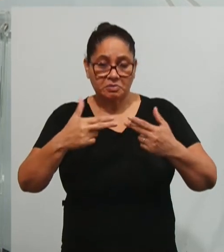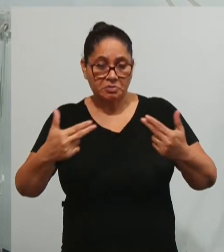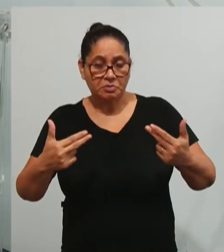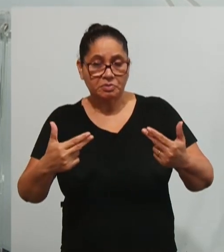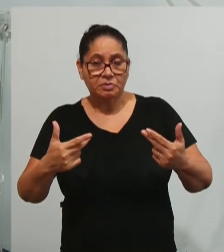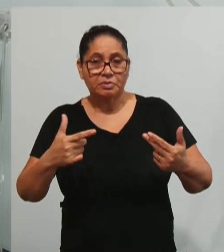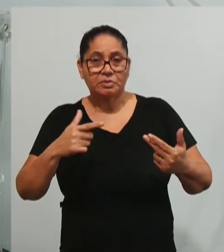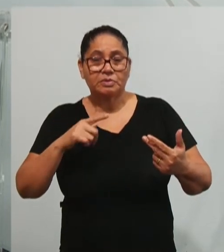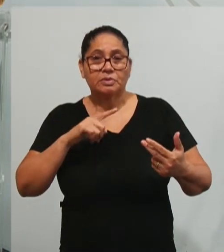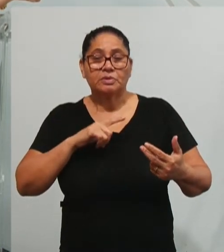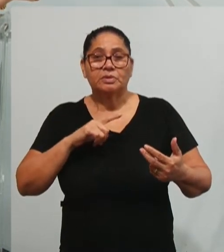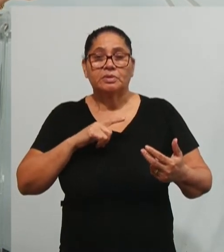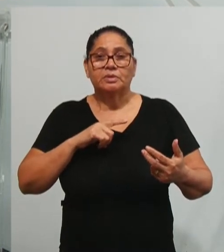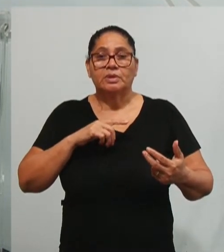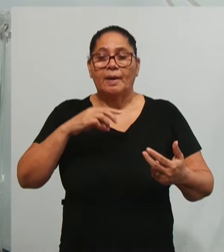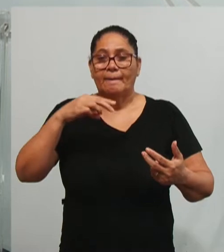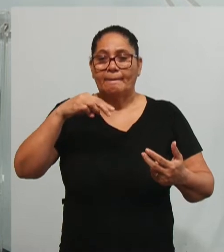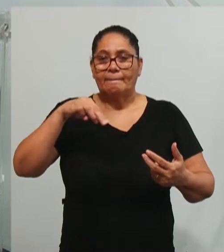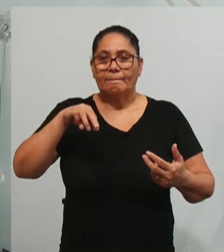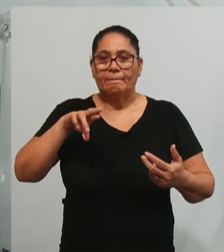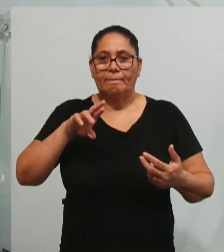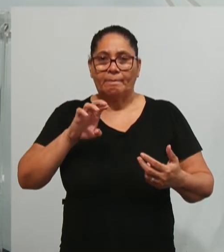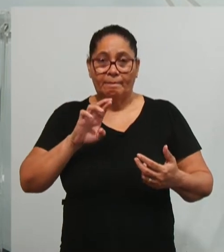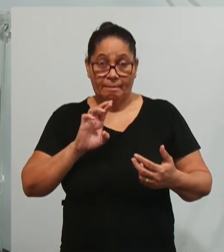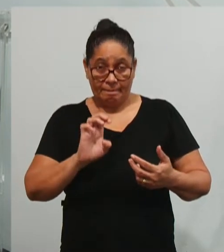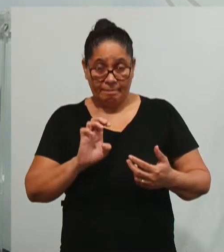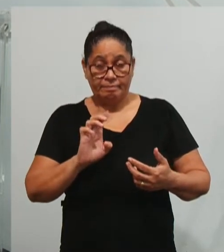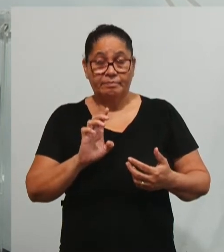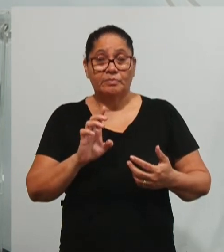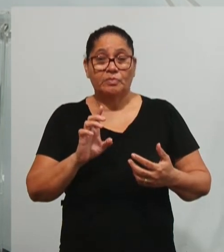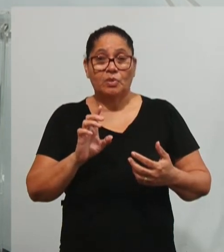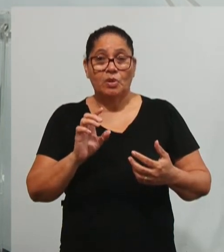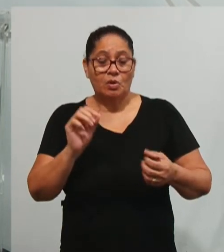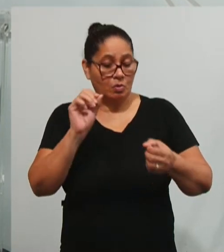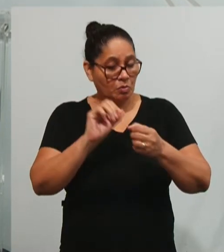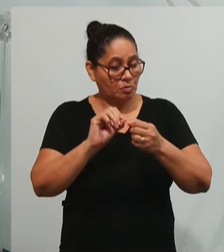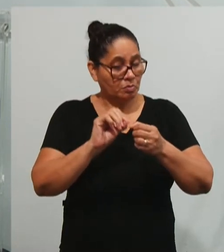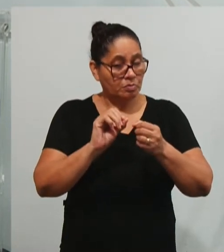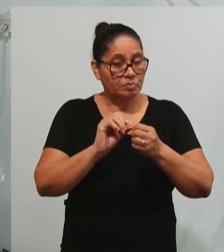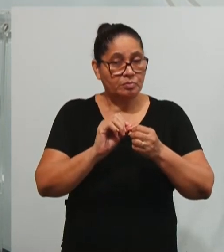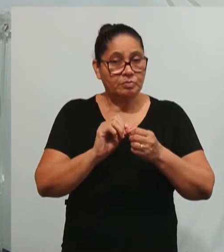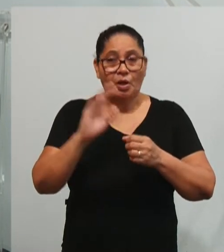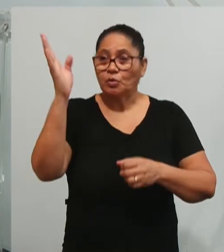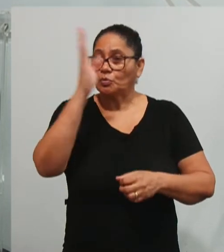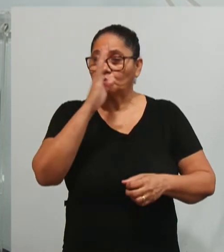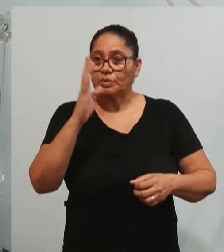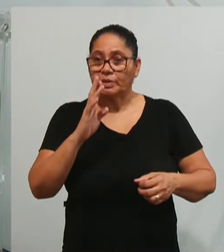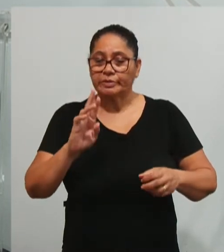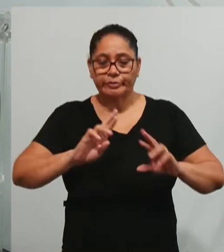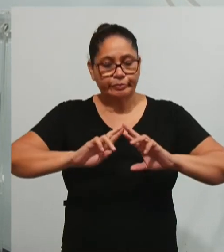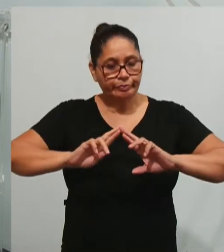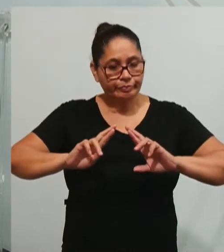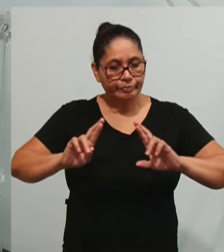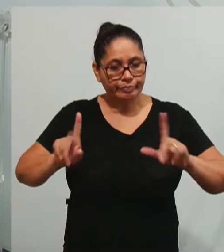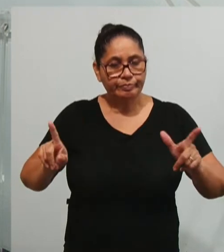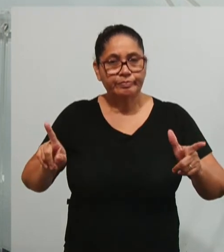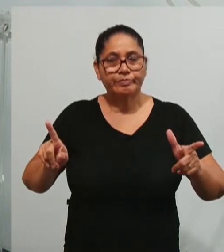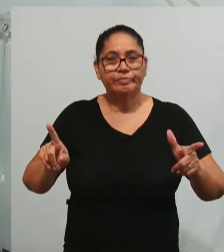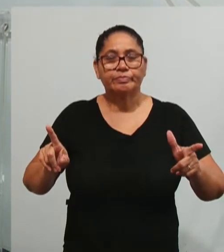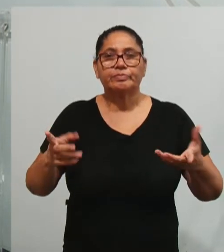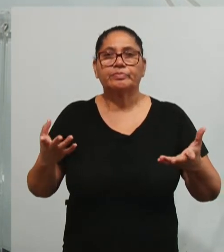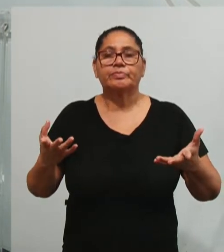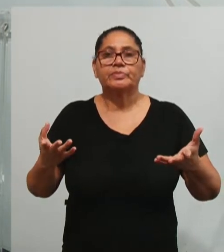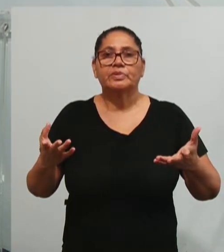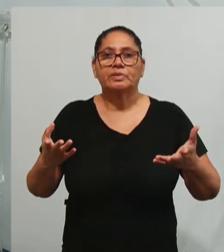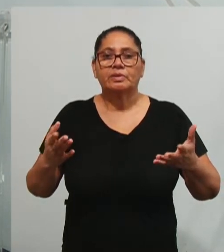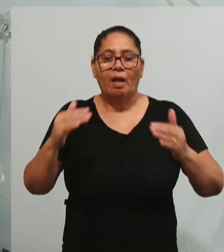meritocracia, e não se aplica quando a gente tem um Brasil tão diverso, Brasil tão distante, tão